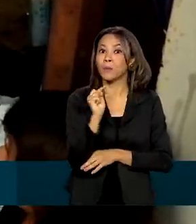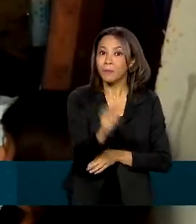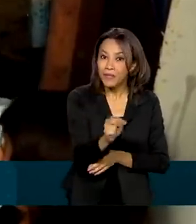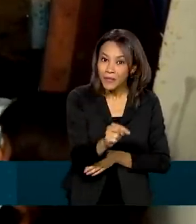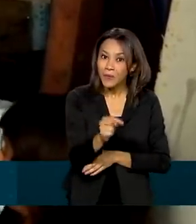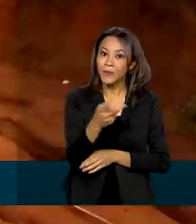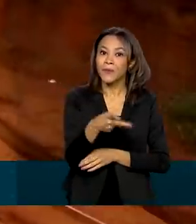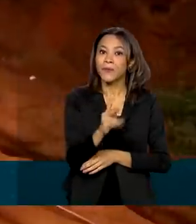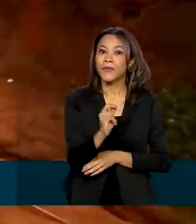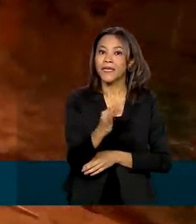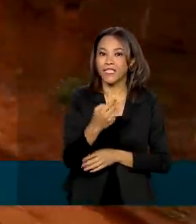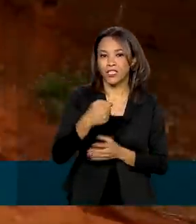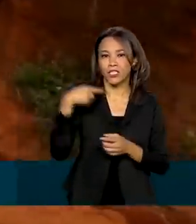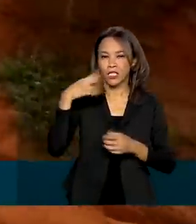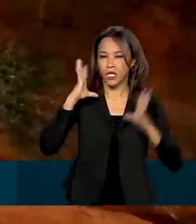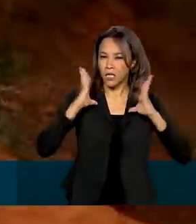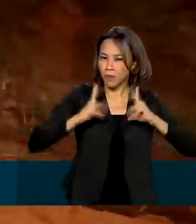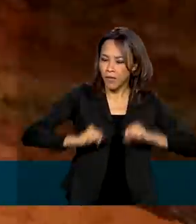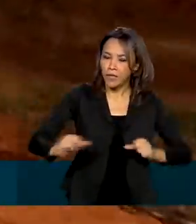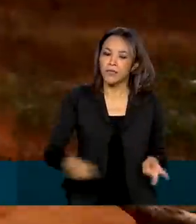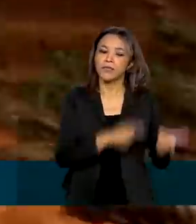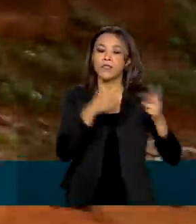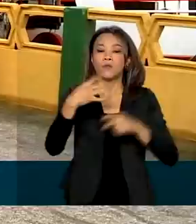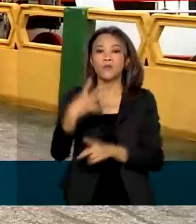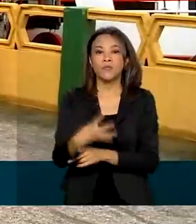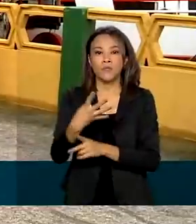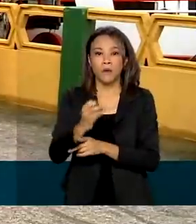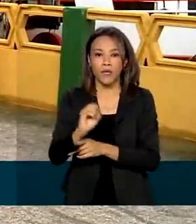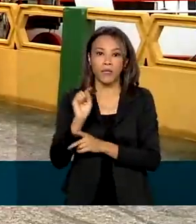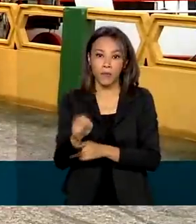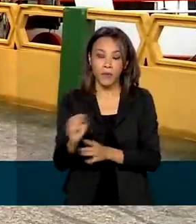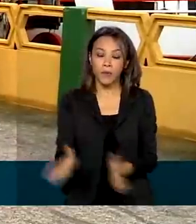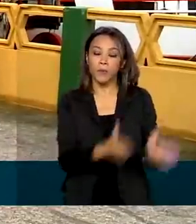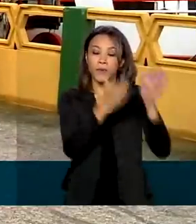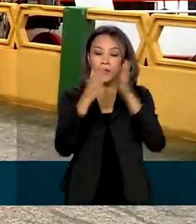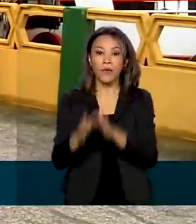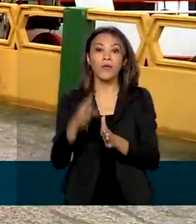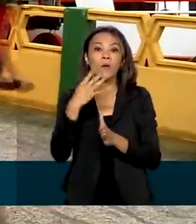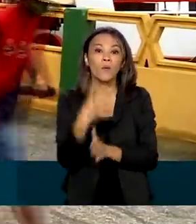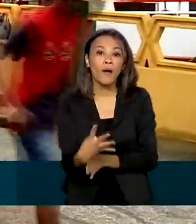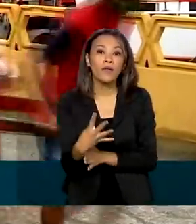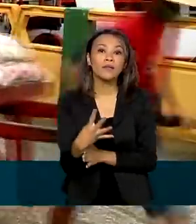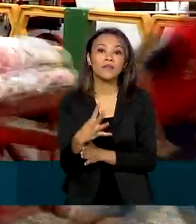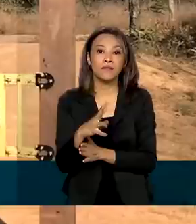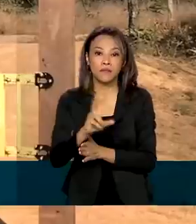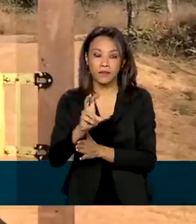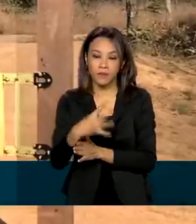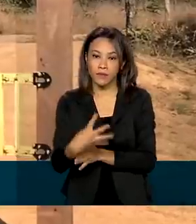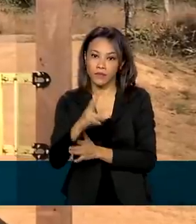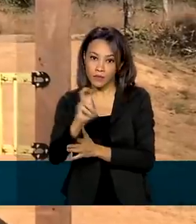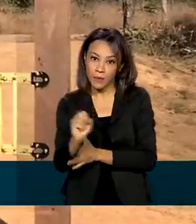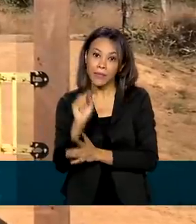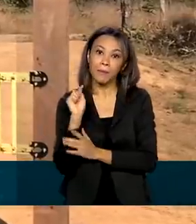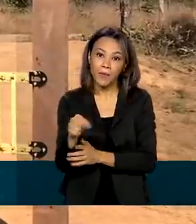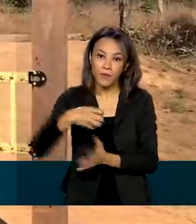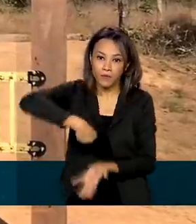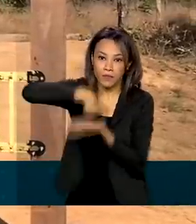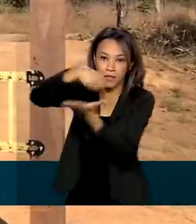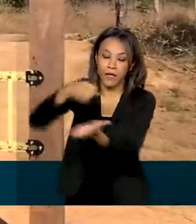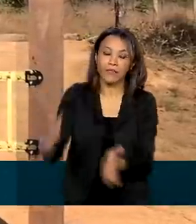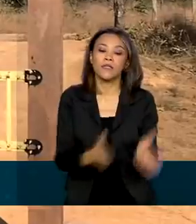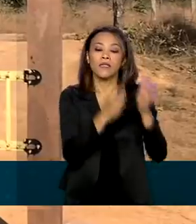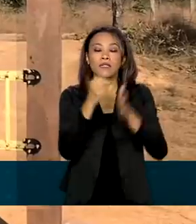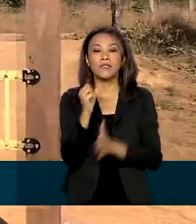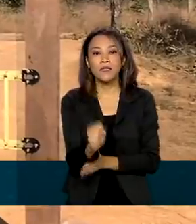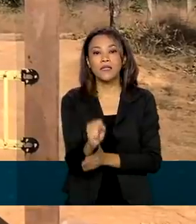limpeza, 200 mil equipamentos de proteção individual e 425 mil cestas básicas e 184